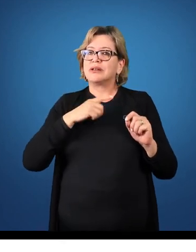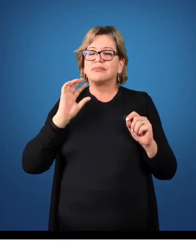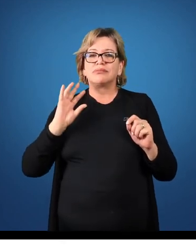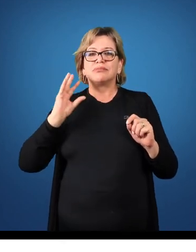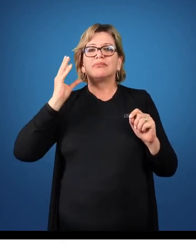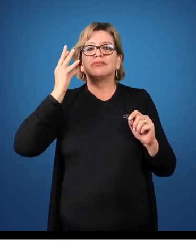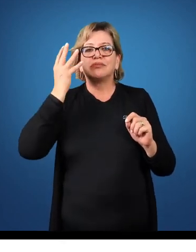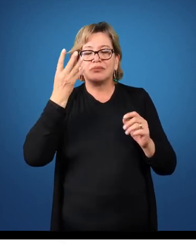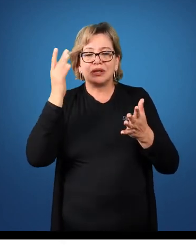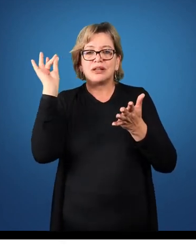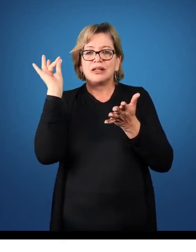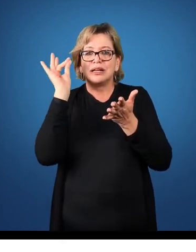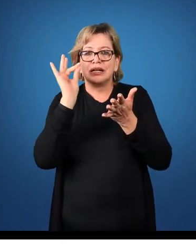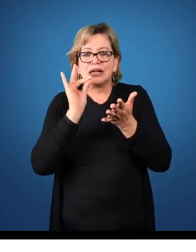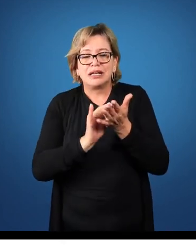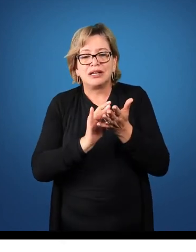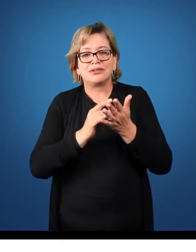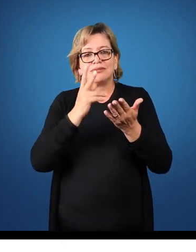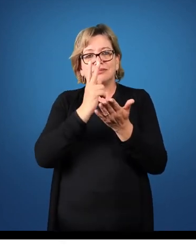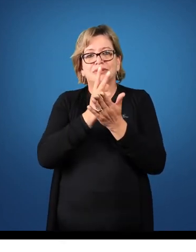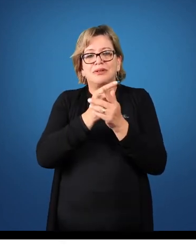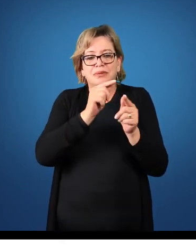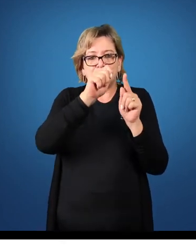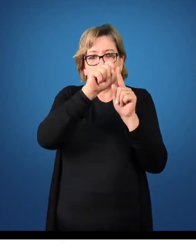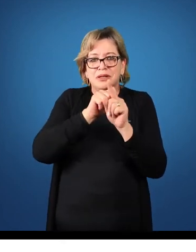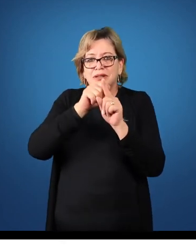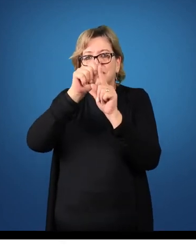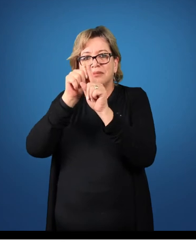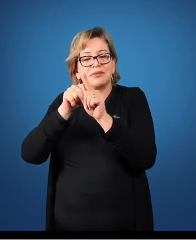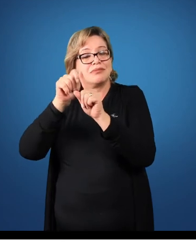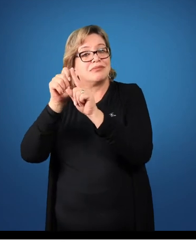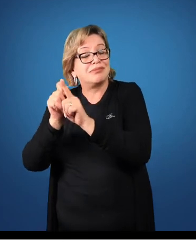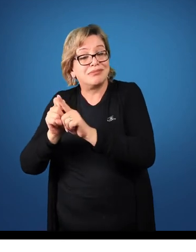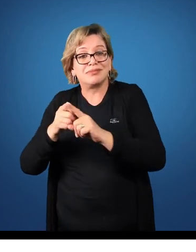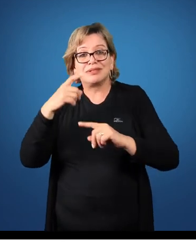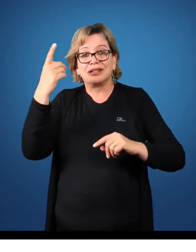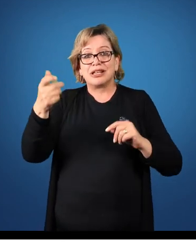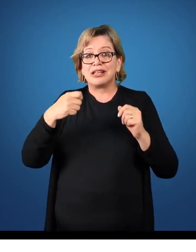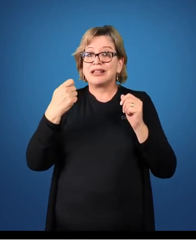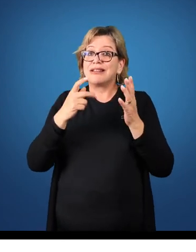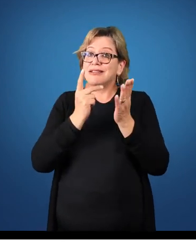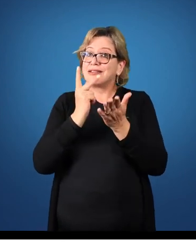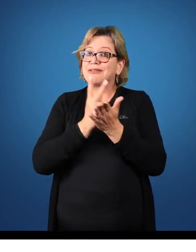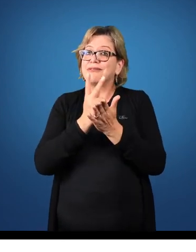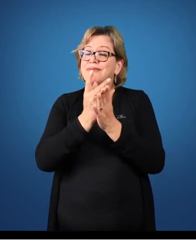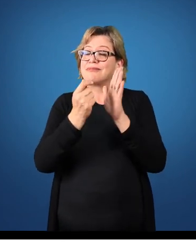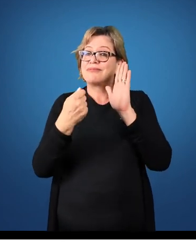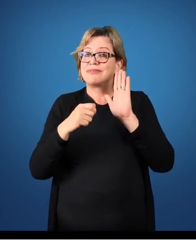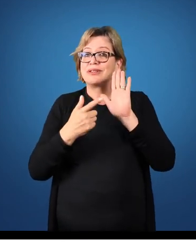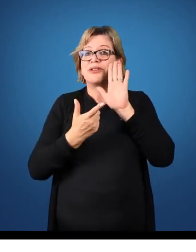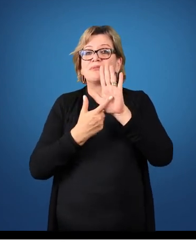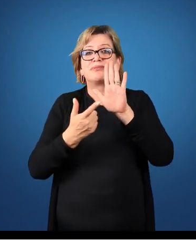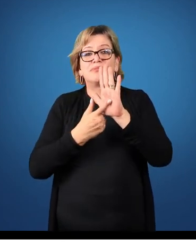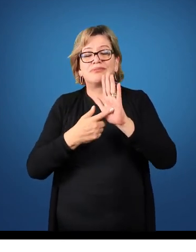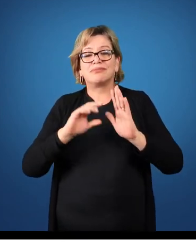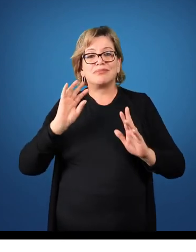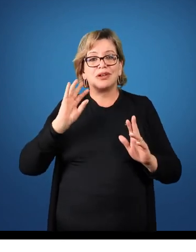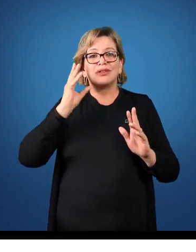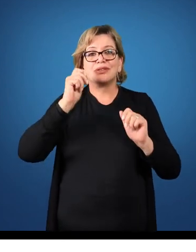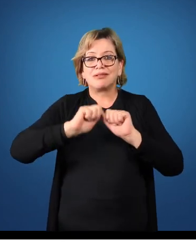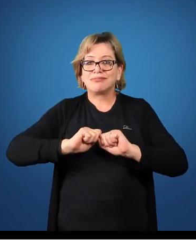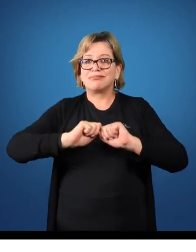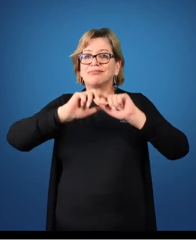efetivo de cada um dos meses. Cada mês vai ter que apresentar o seu resultado